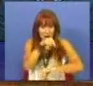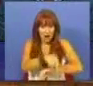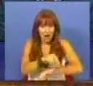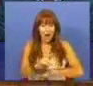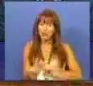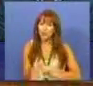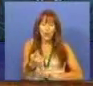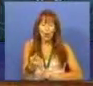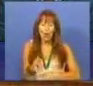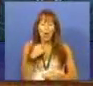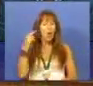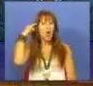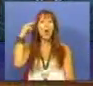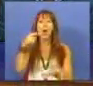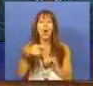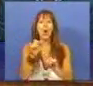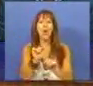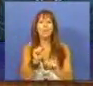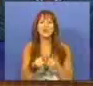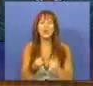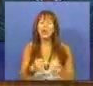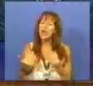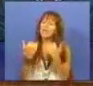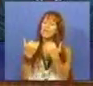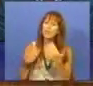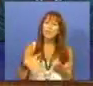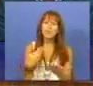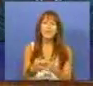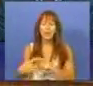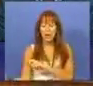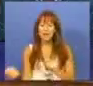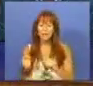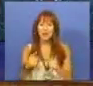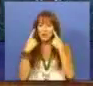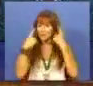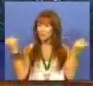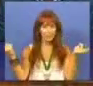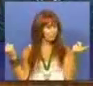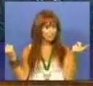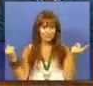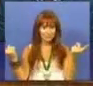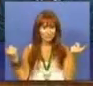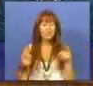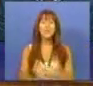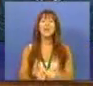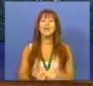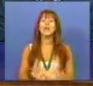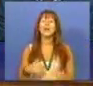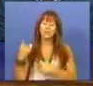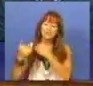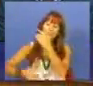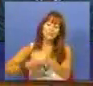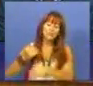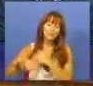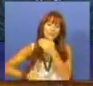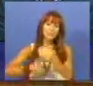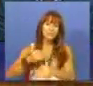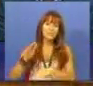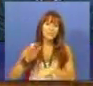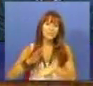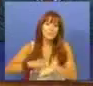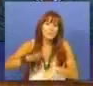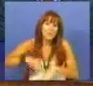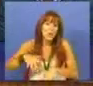não ter sido objeto de informação e debate público. Ele decorre simplesmente